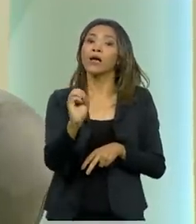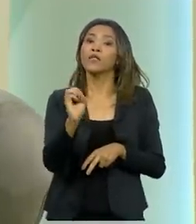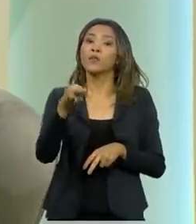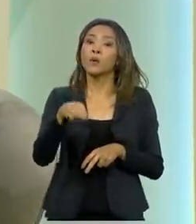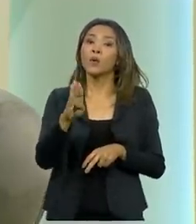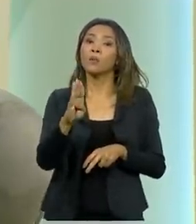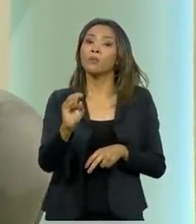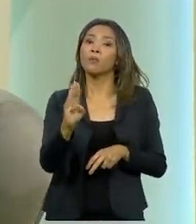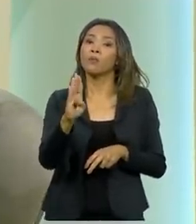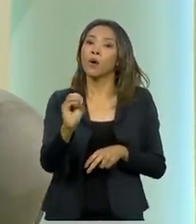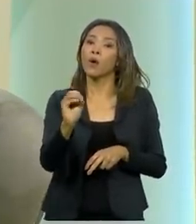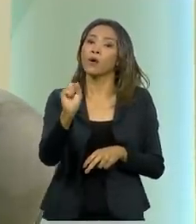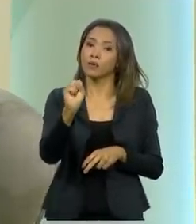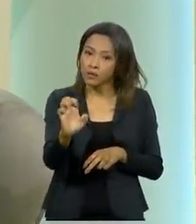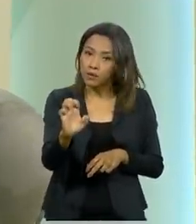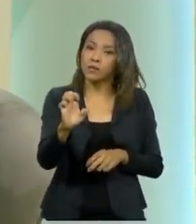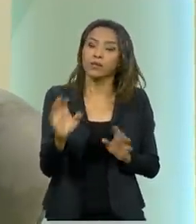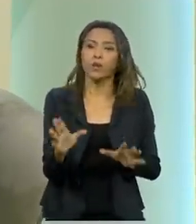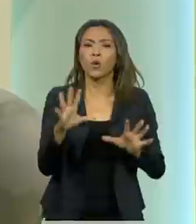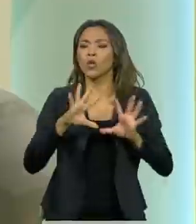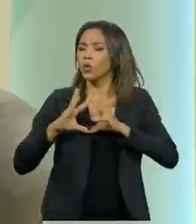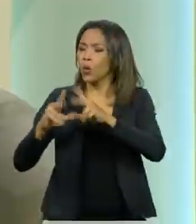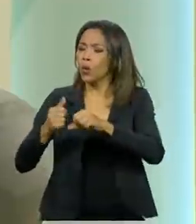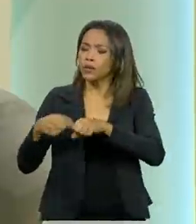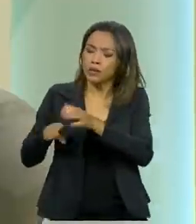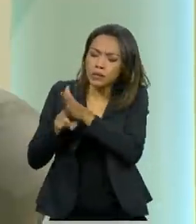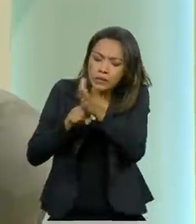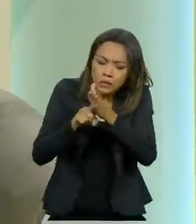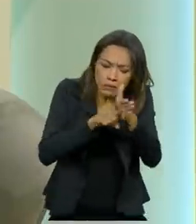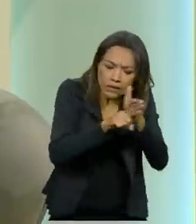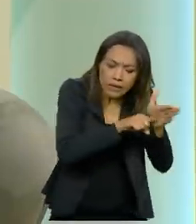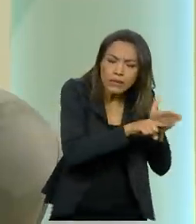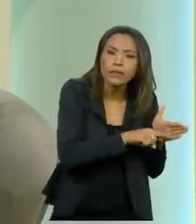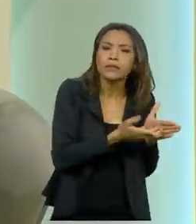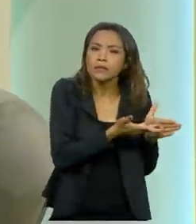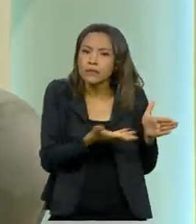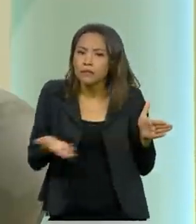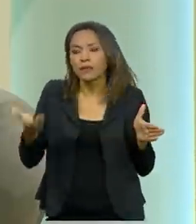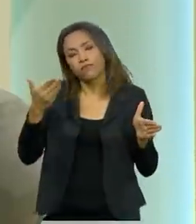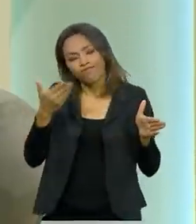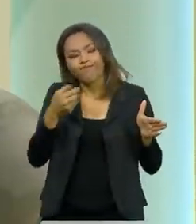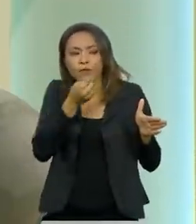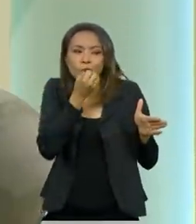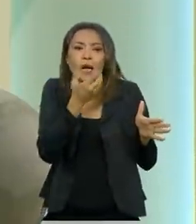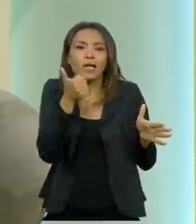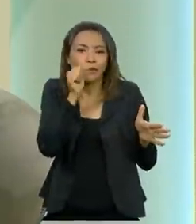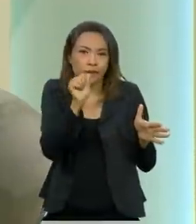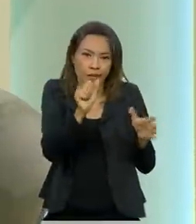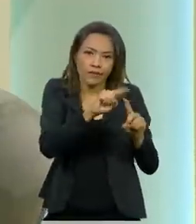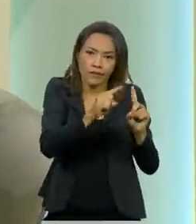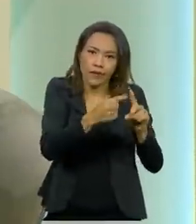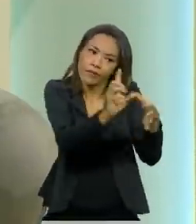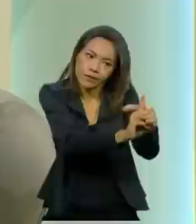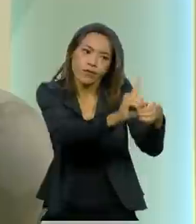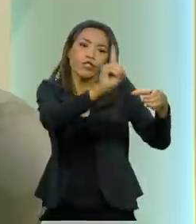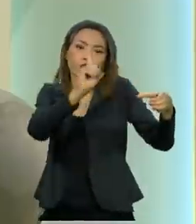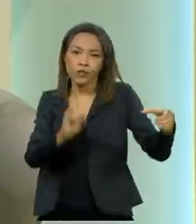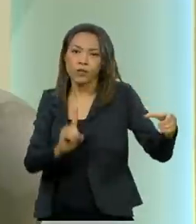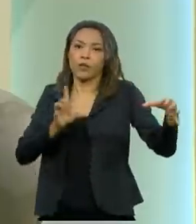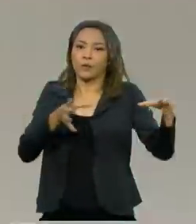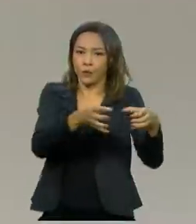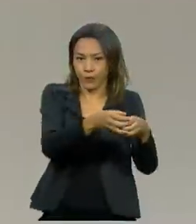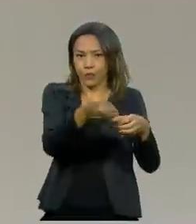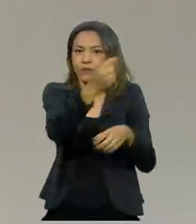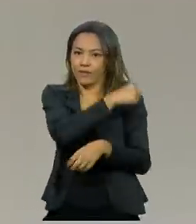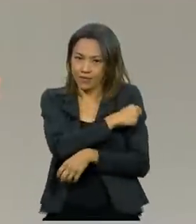esses aspectos analisados pelos especialistas fizeram com que elas fossem incluídas no Programa Nacional de Imunização.